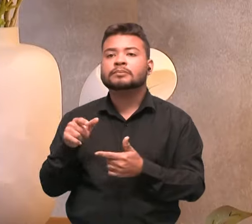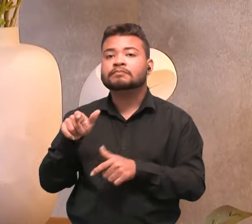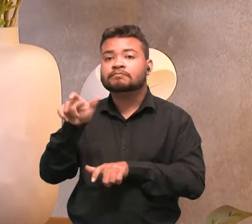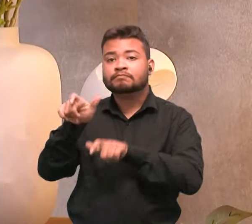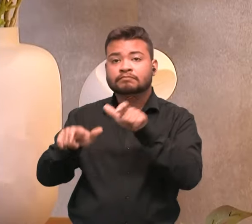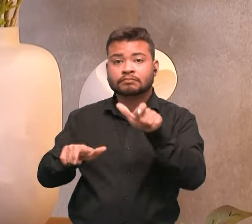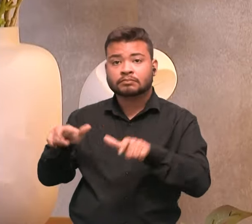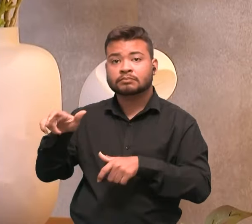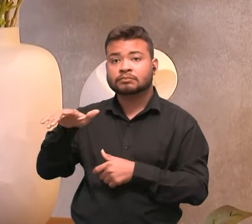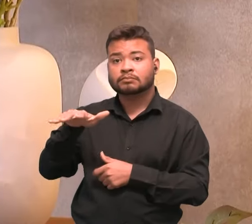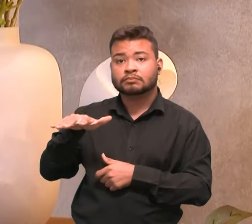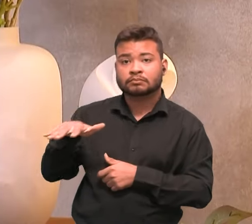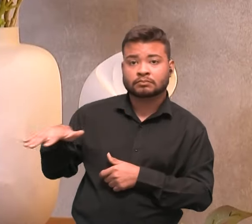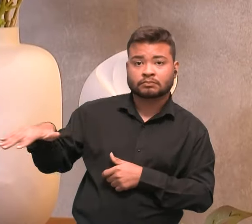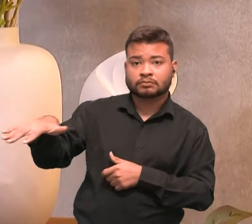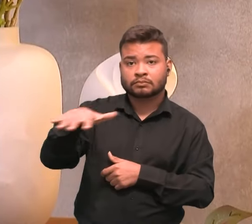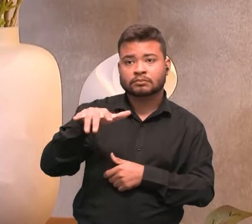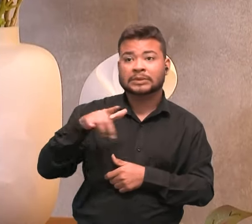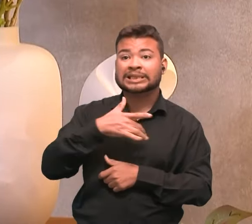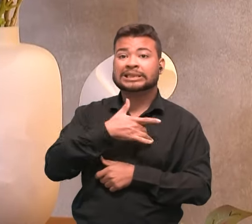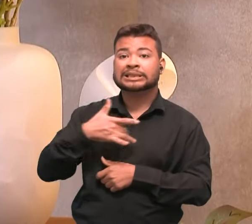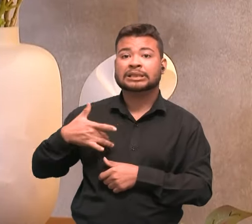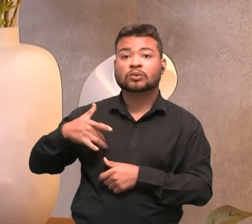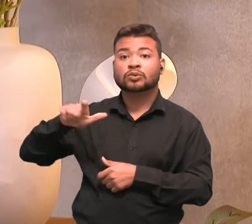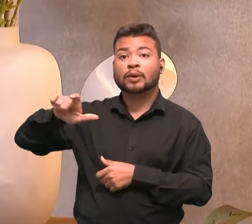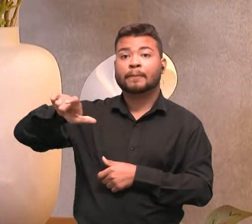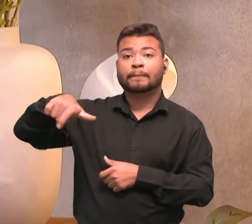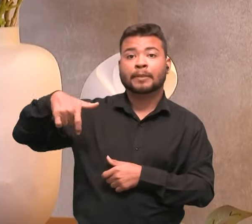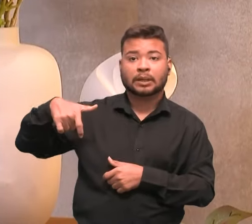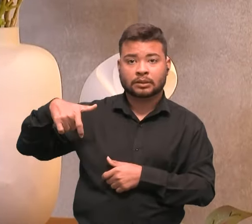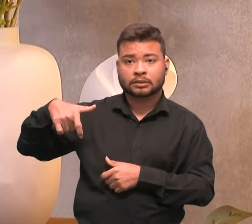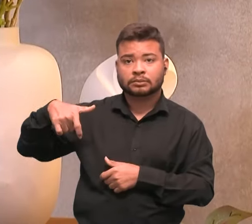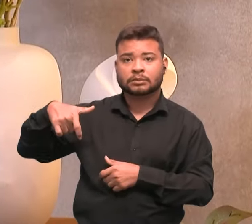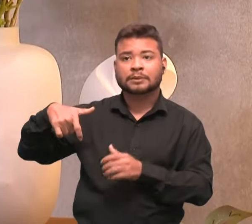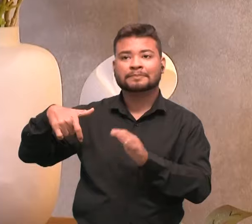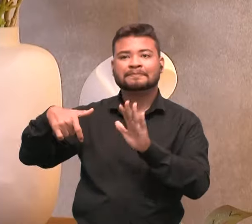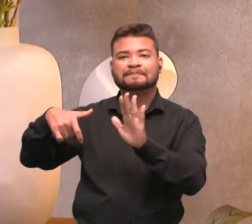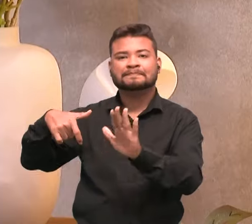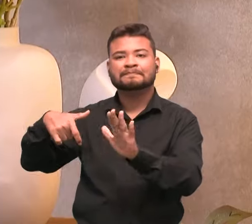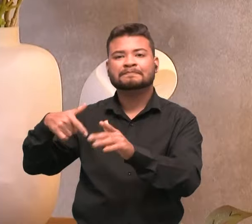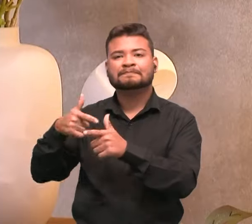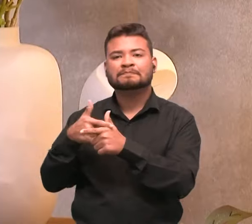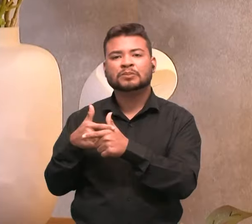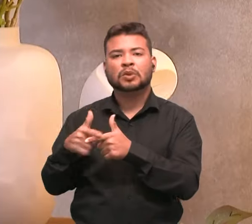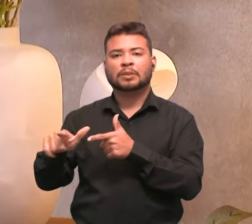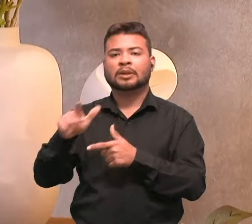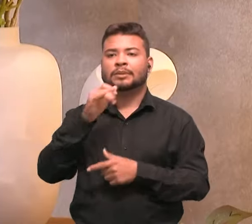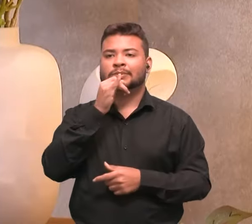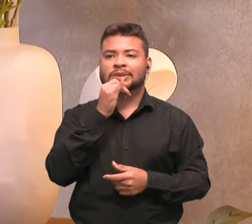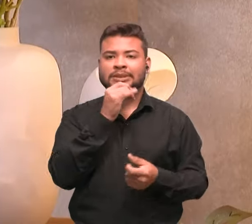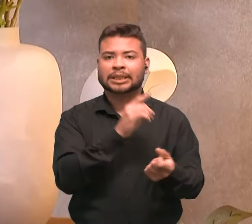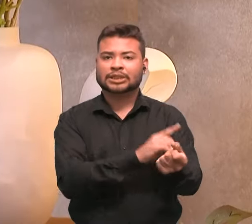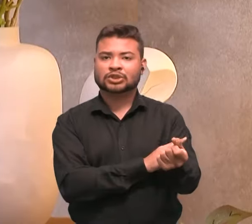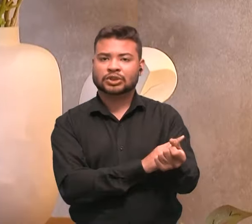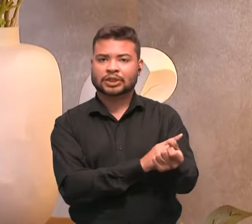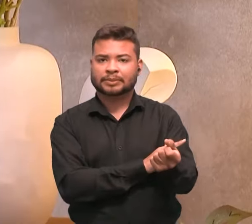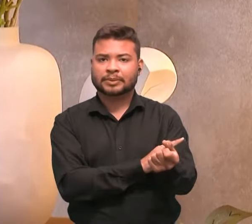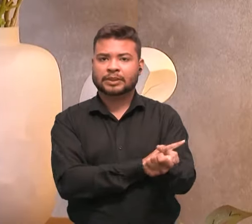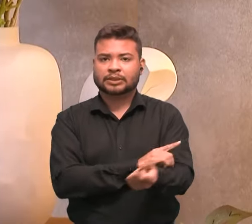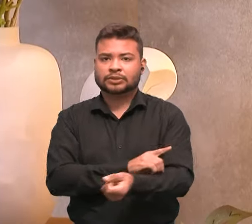que têm um plano de saúde e que têm alguns problemas, como diabetes, como